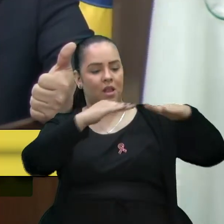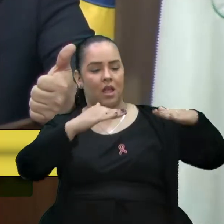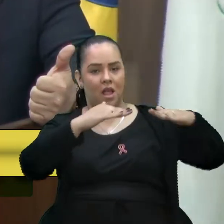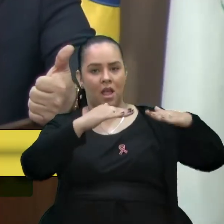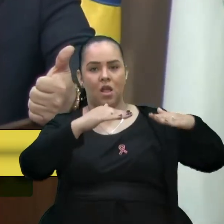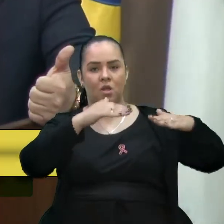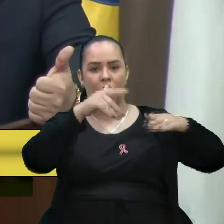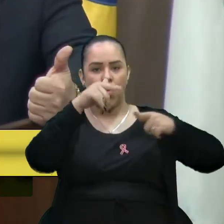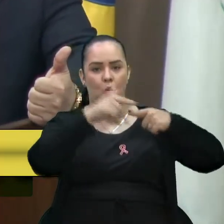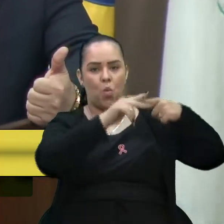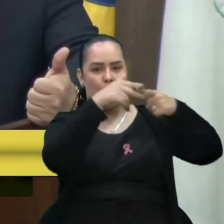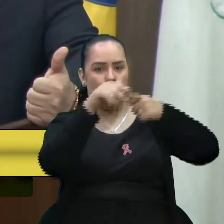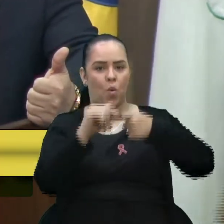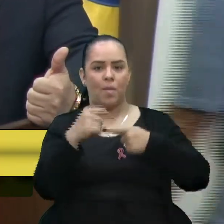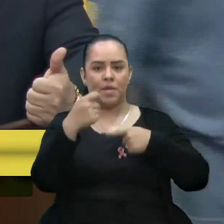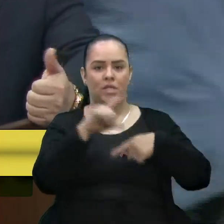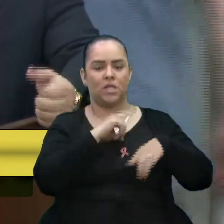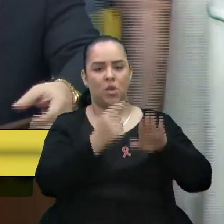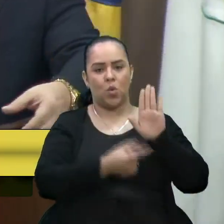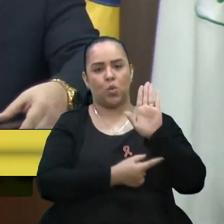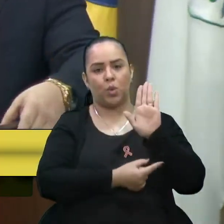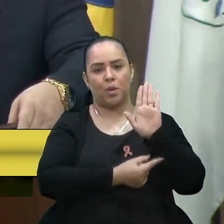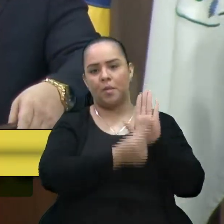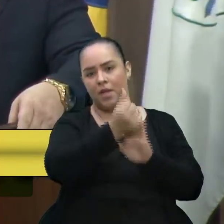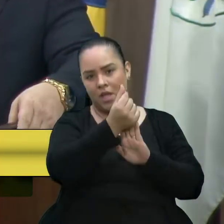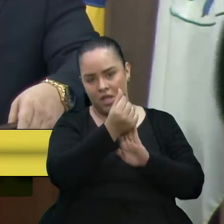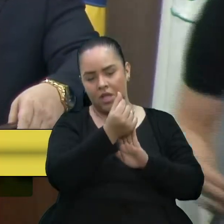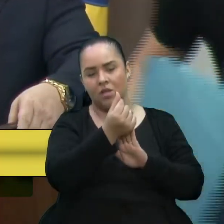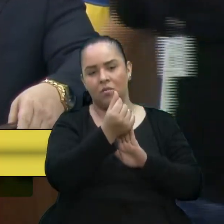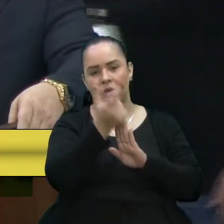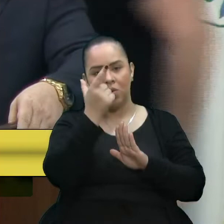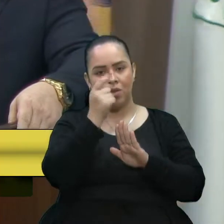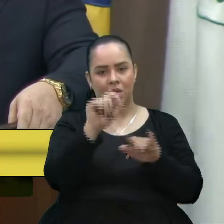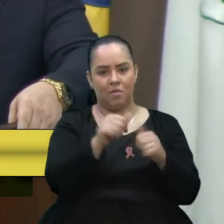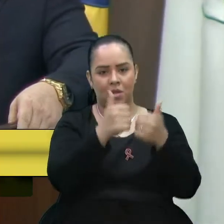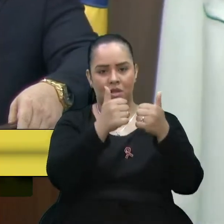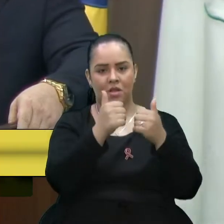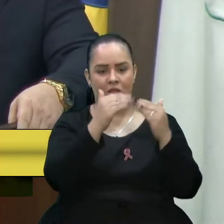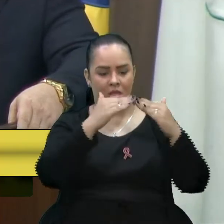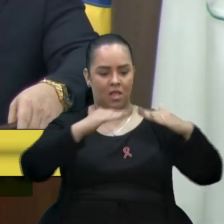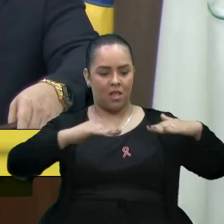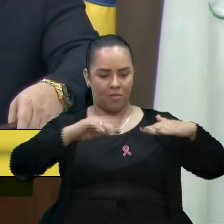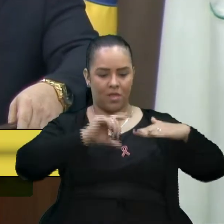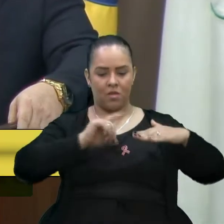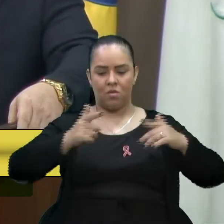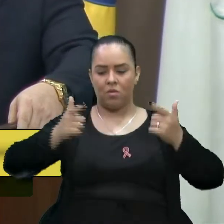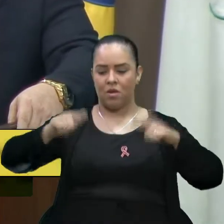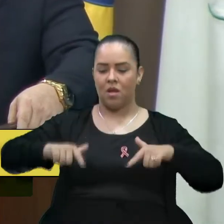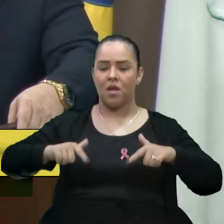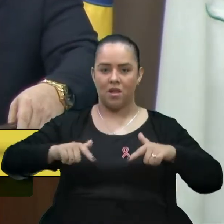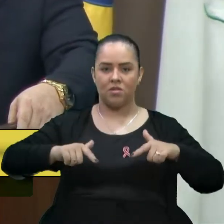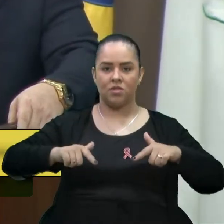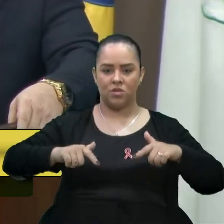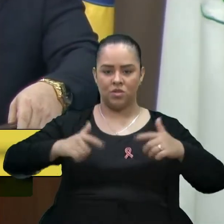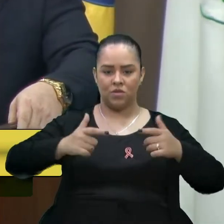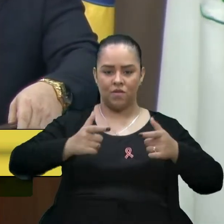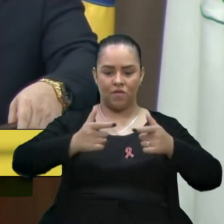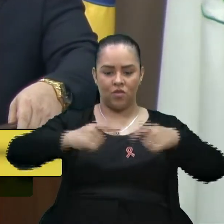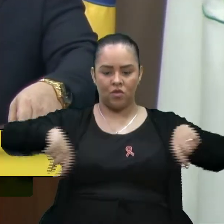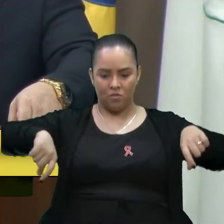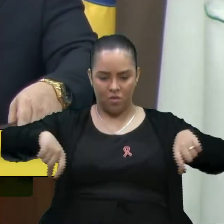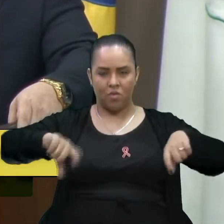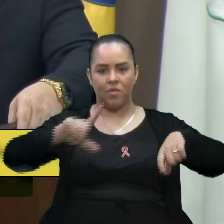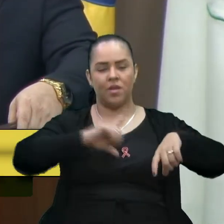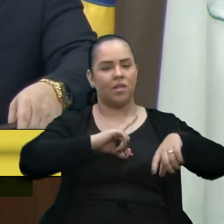ter que fazer orçamento para recuperar o telhado, para fazer uma quadra de futebol, para talvez botar uma lajota,